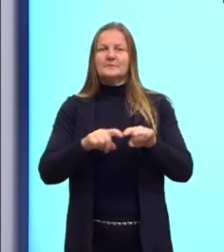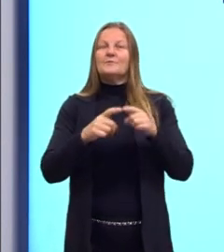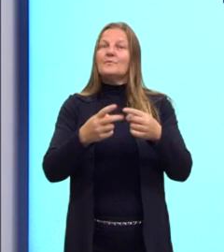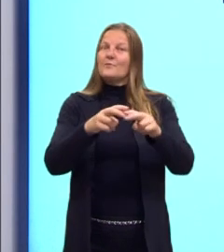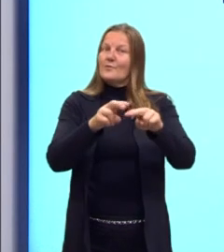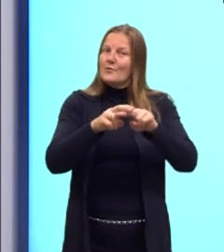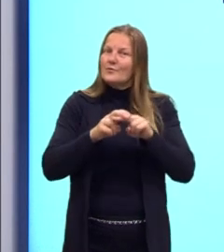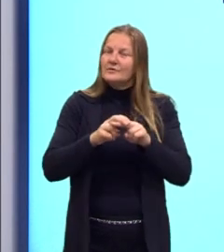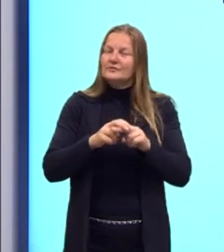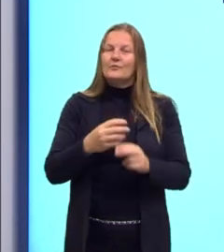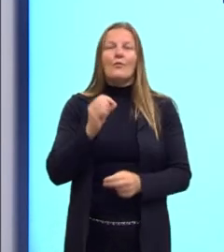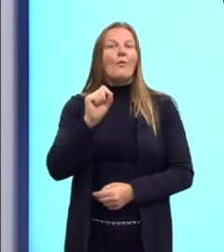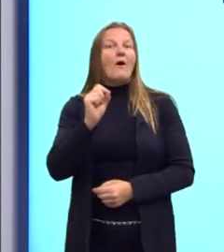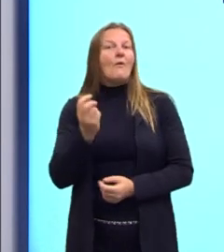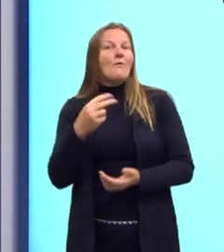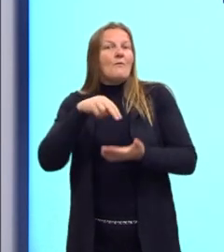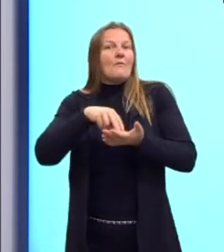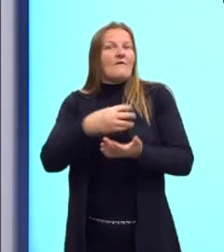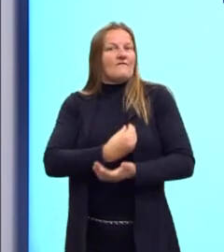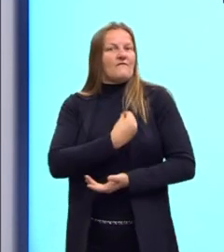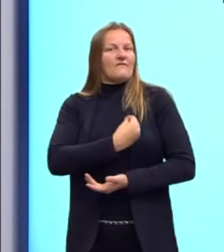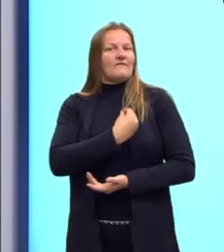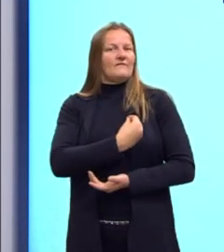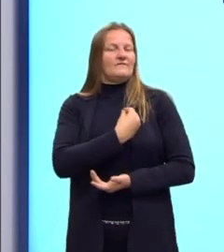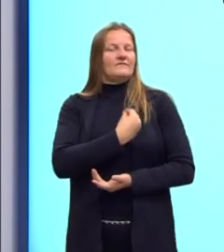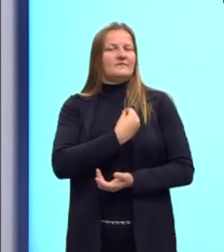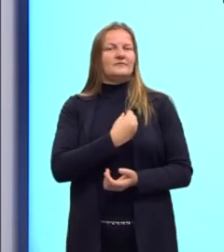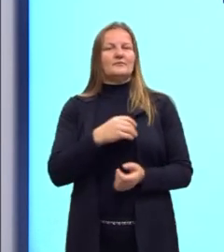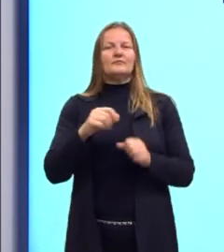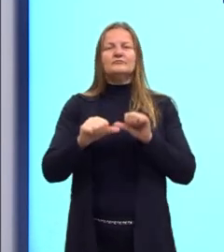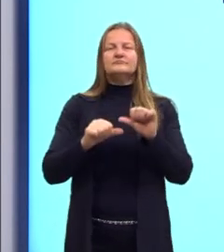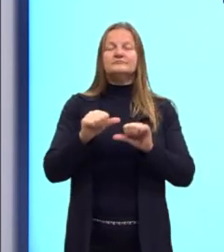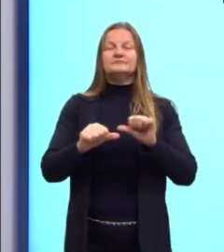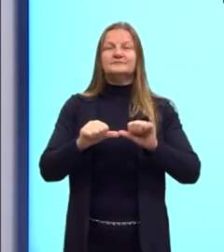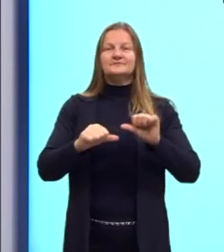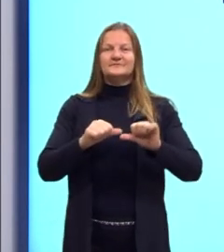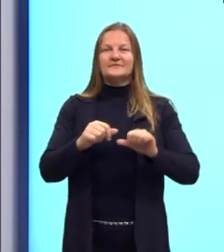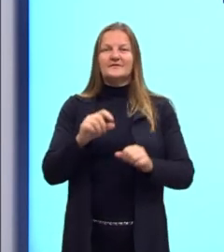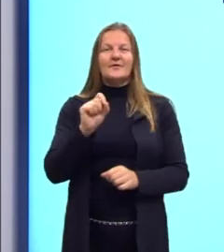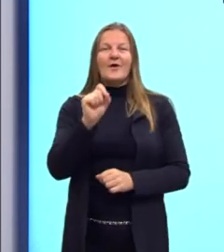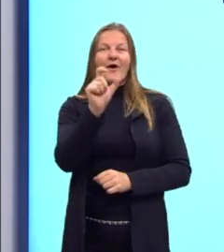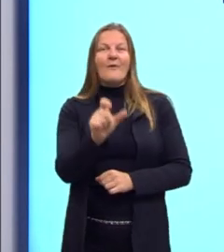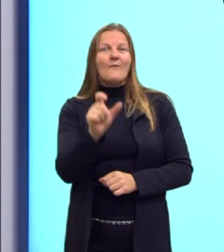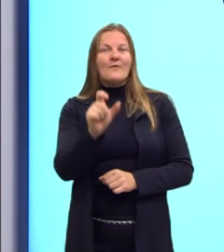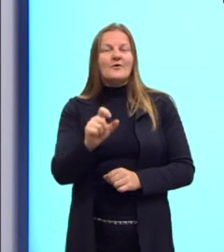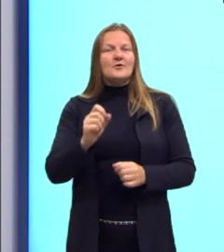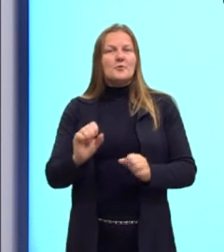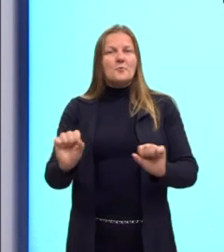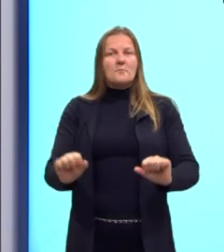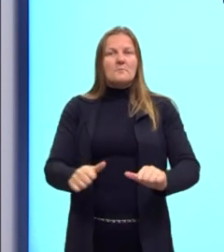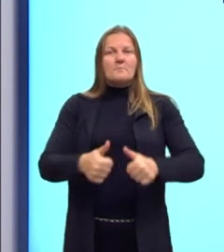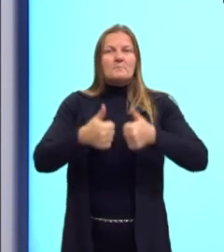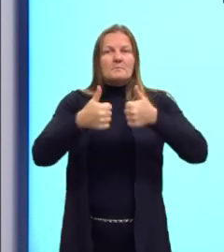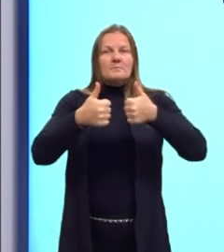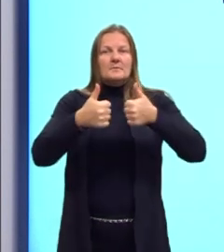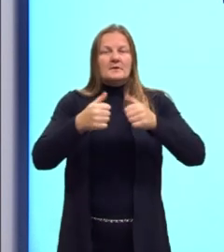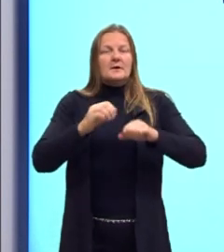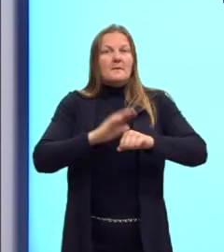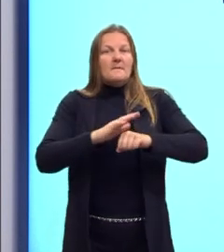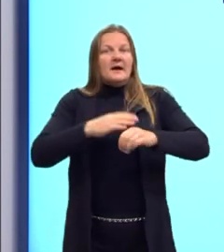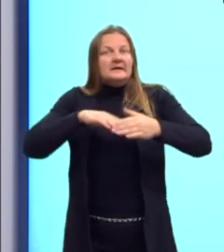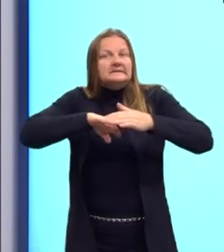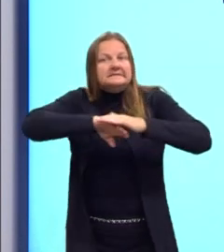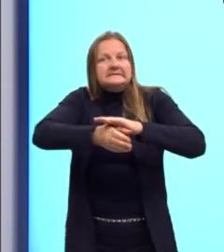sobreviver aquele meio que sofreu a mudança, aqueles que forem melhores, mais